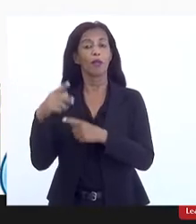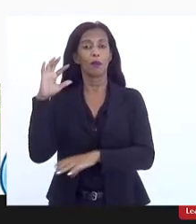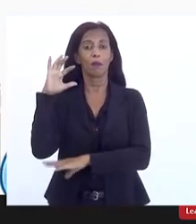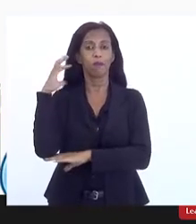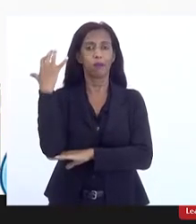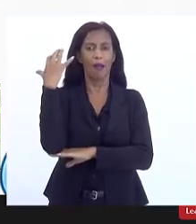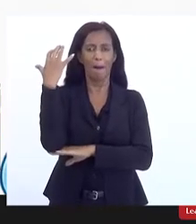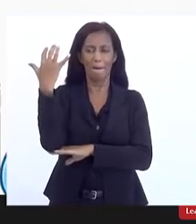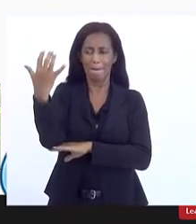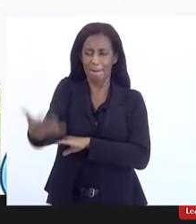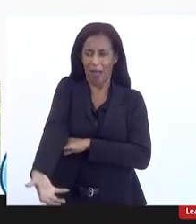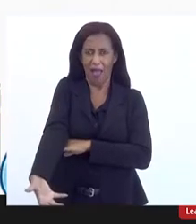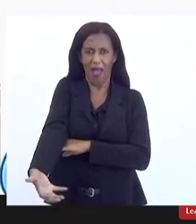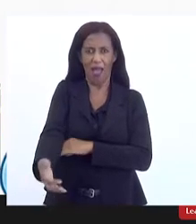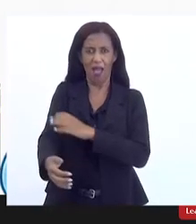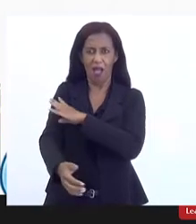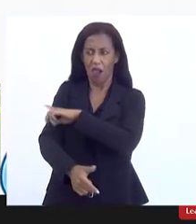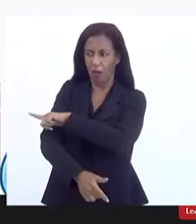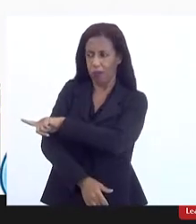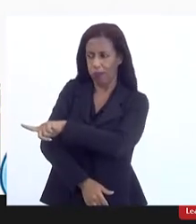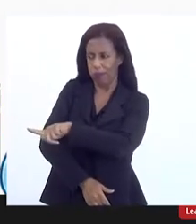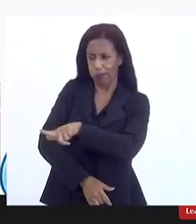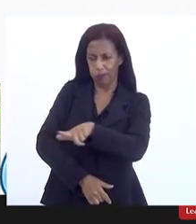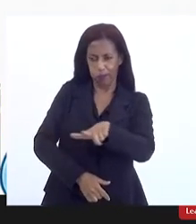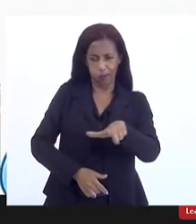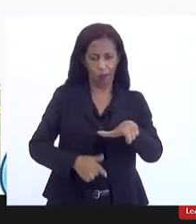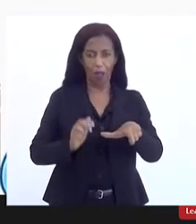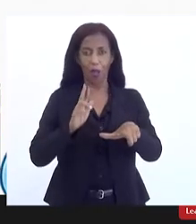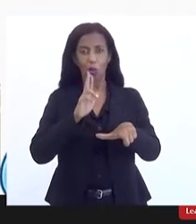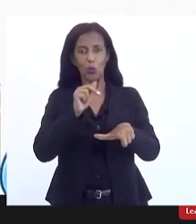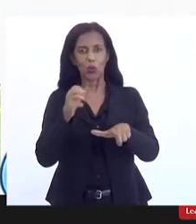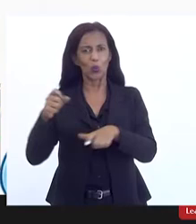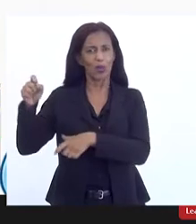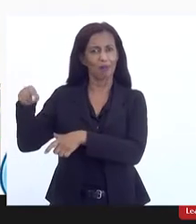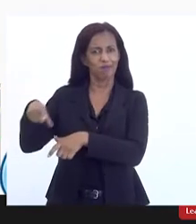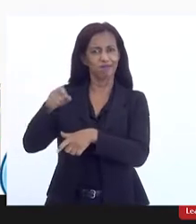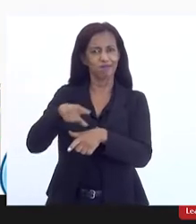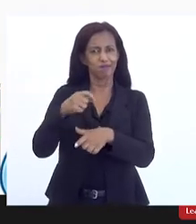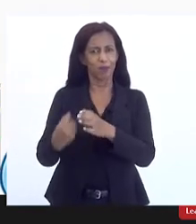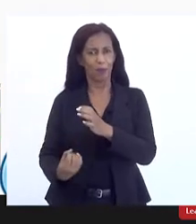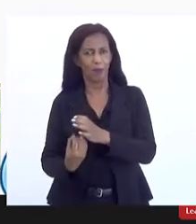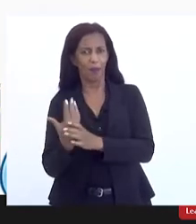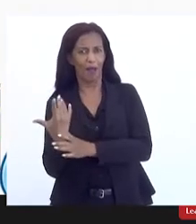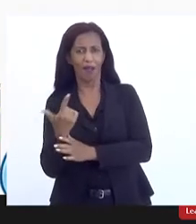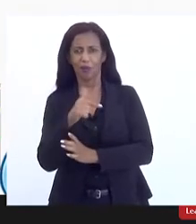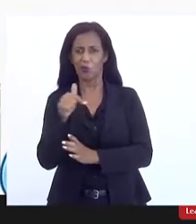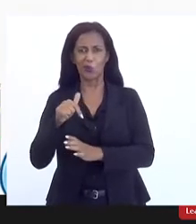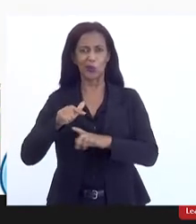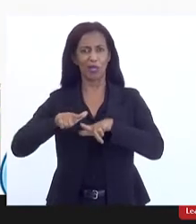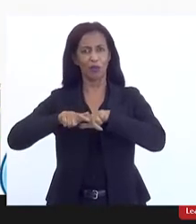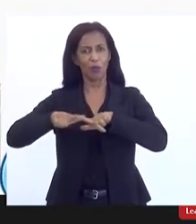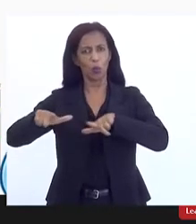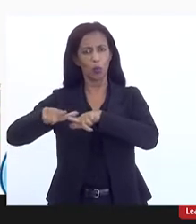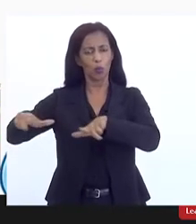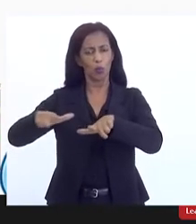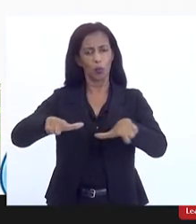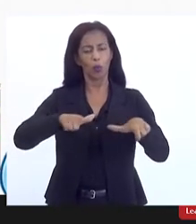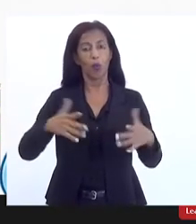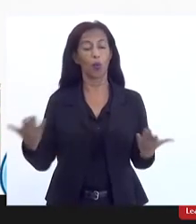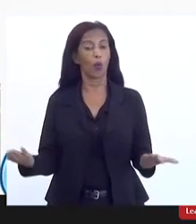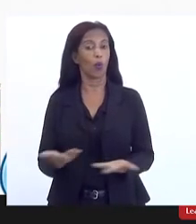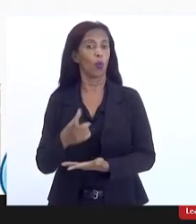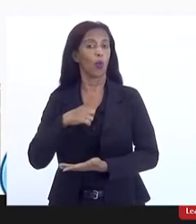jamais foram recuperadas por programas estratégicos deliberados para que isso acontecesse existem